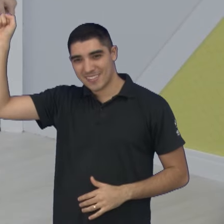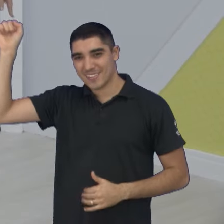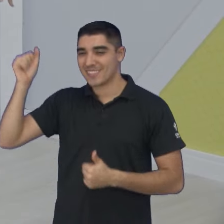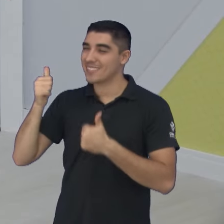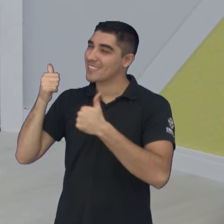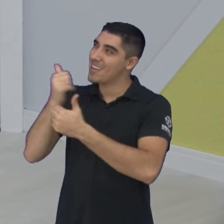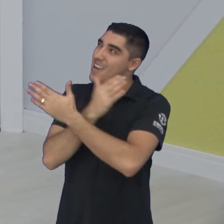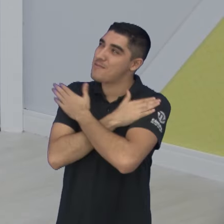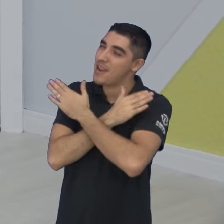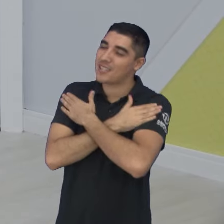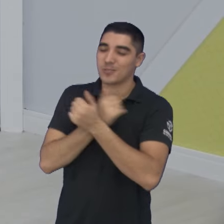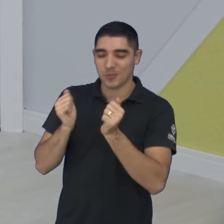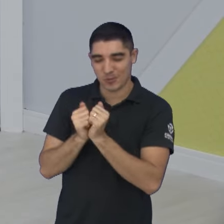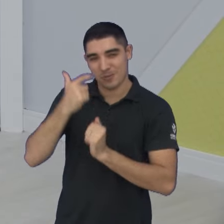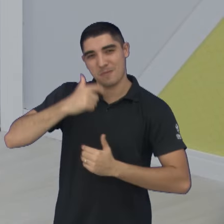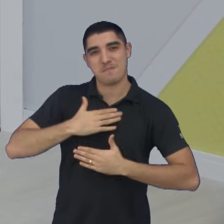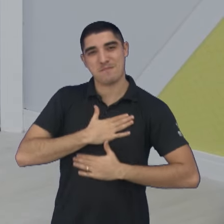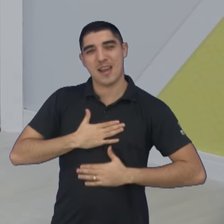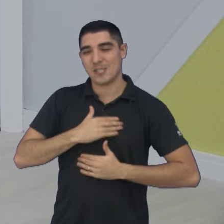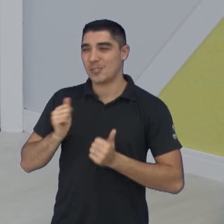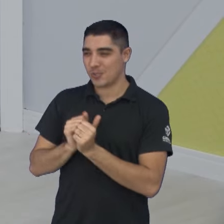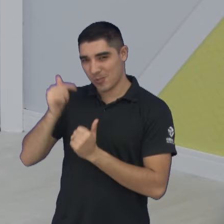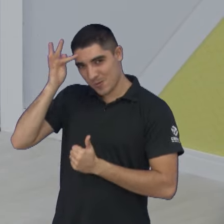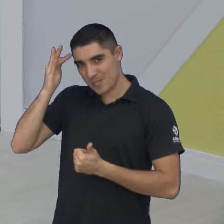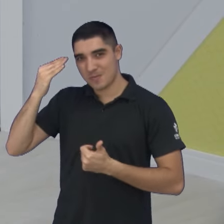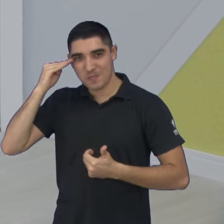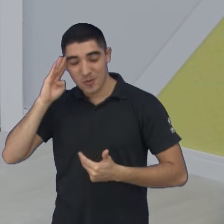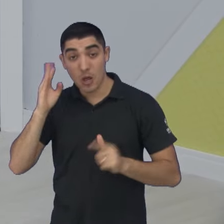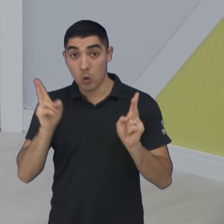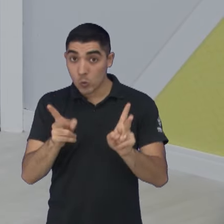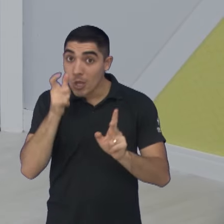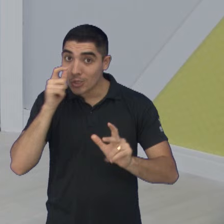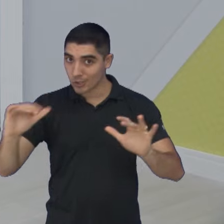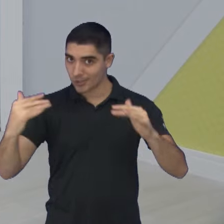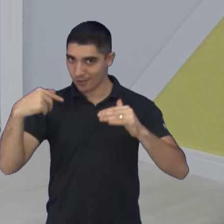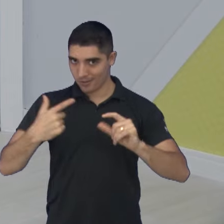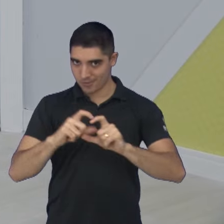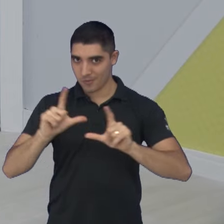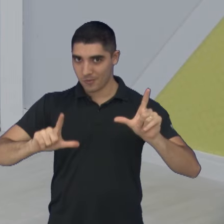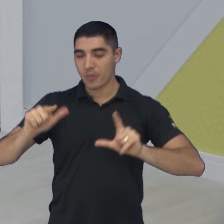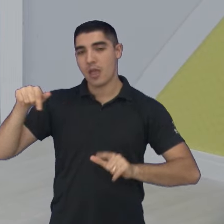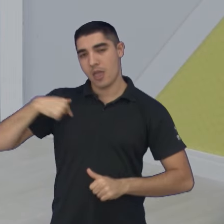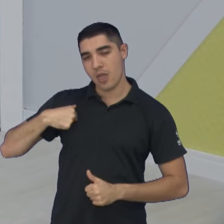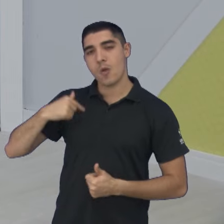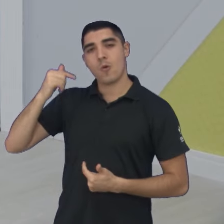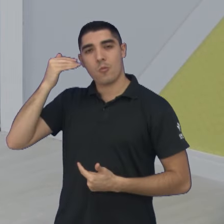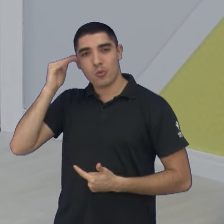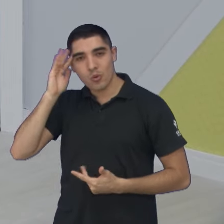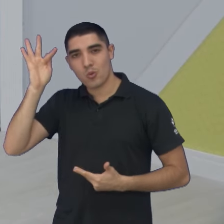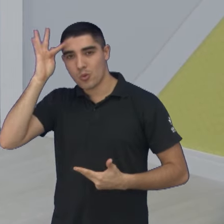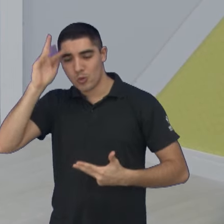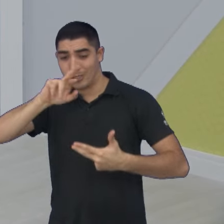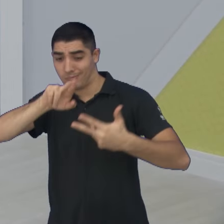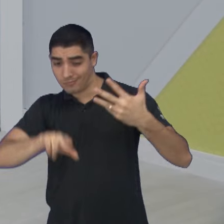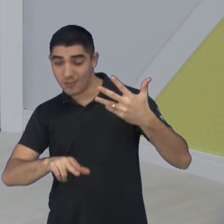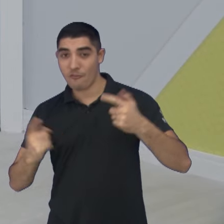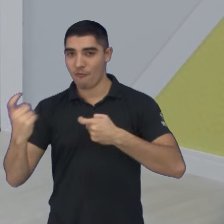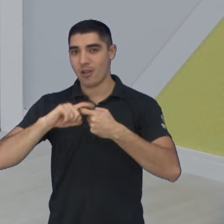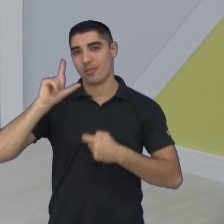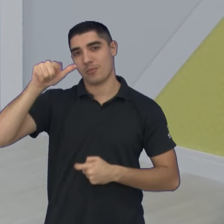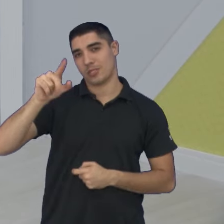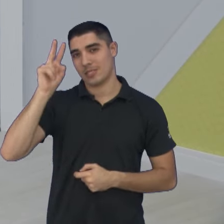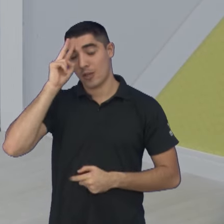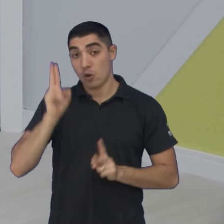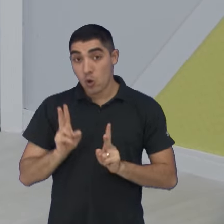sempre um prazer estar ao seu lado, ao lado do Brunão. Você fica agora com a programação da TV Câmara, eu, Brunão, Luizão e grande equipe. Voltaremos na segunda-feira pra